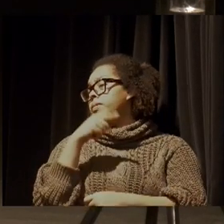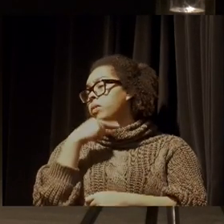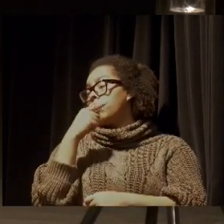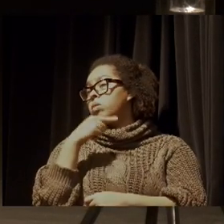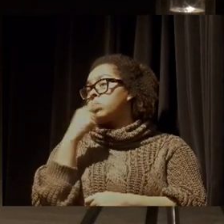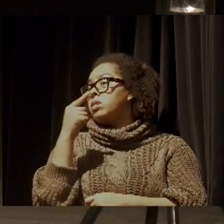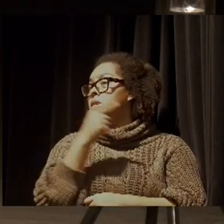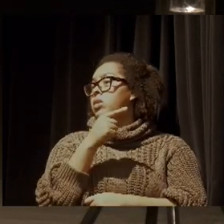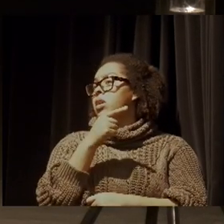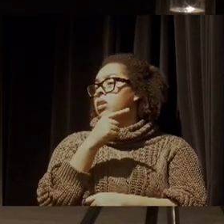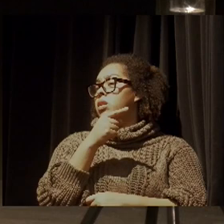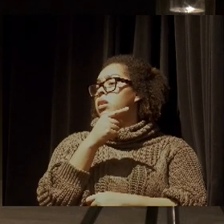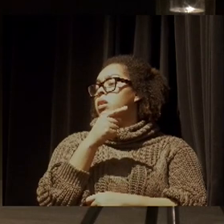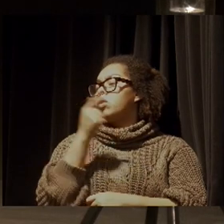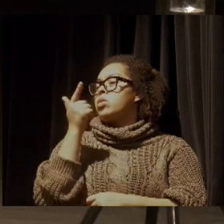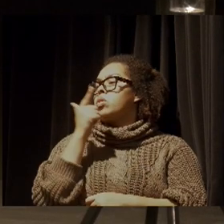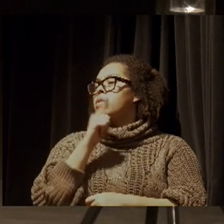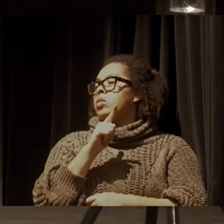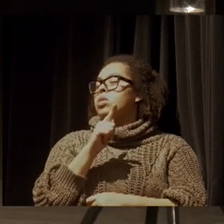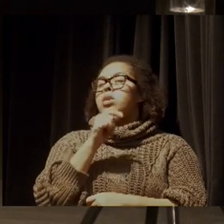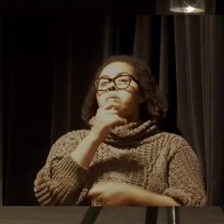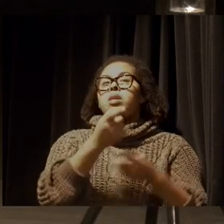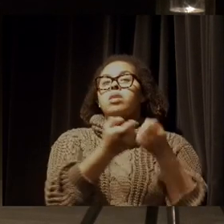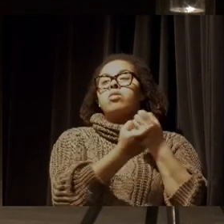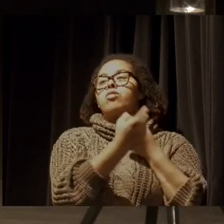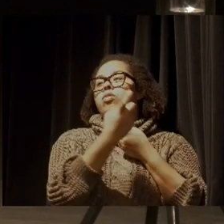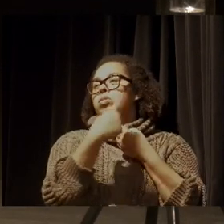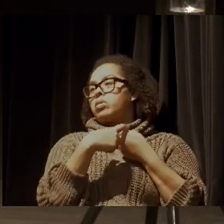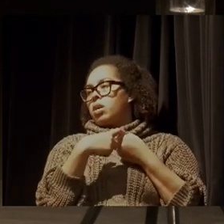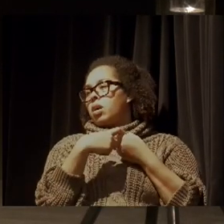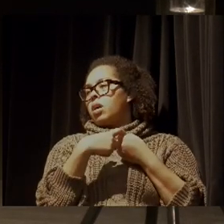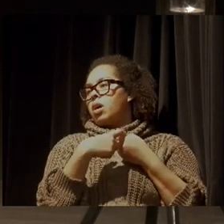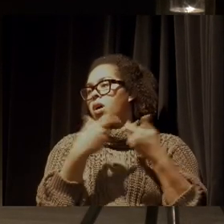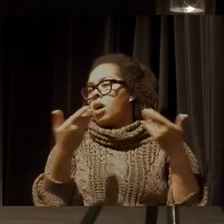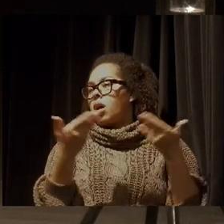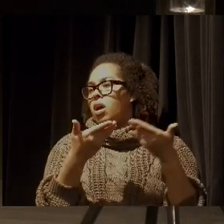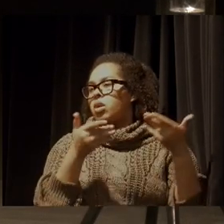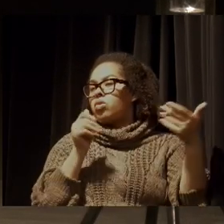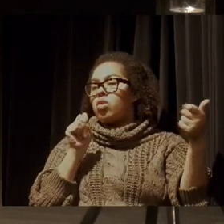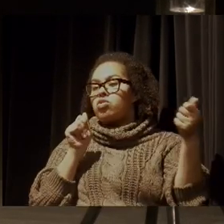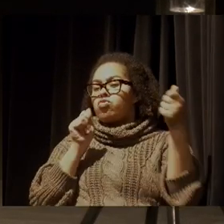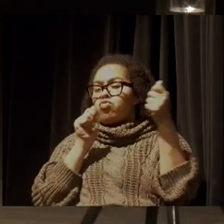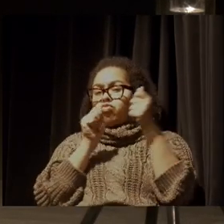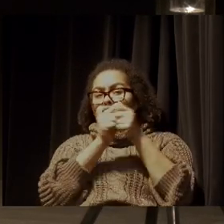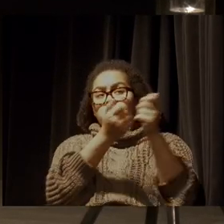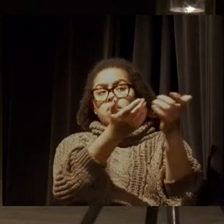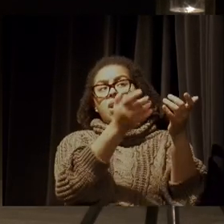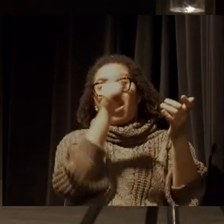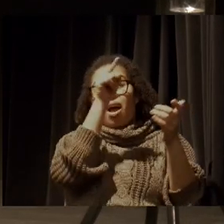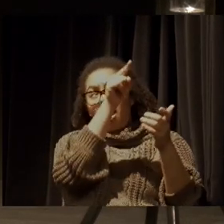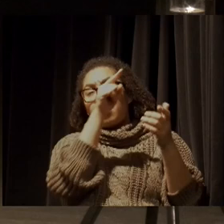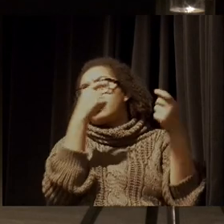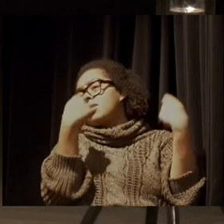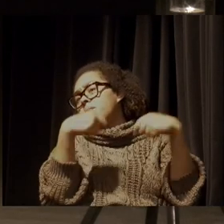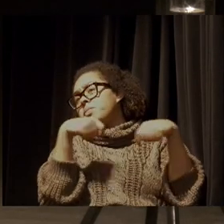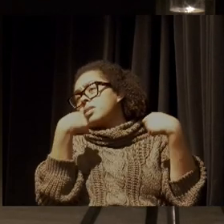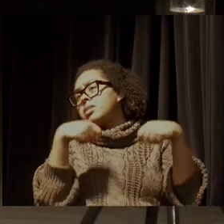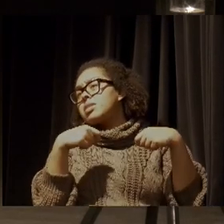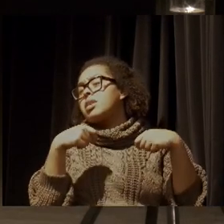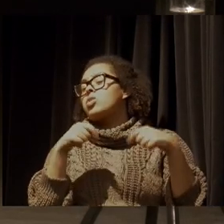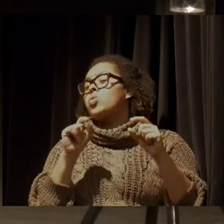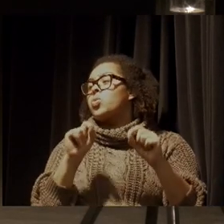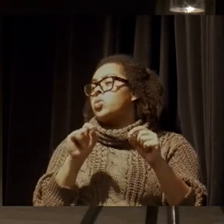dar esse retorno, de se juntar a gente, porque está precisando hoje,